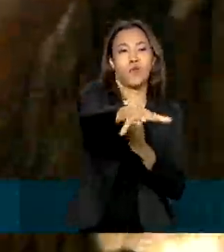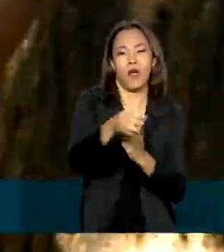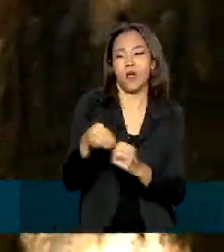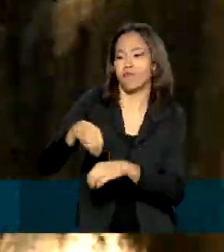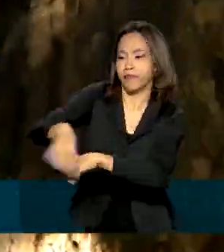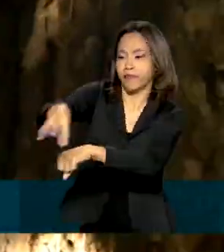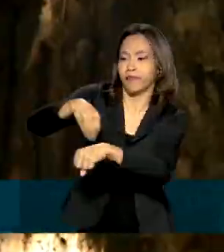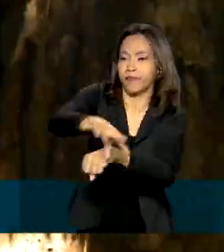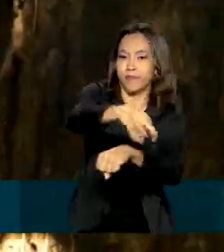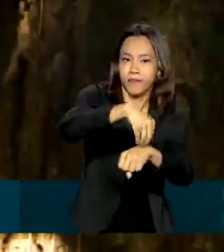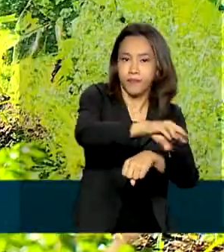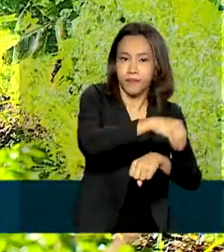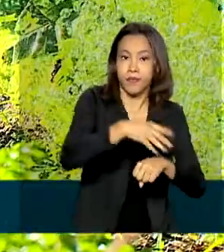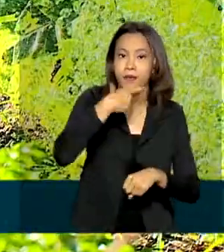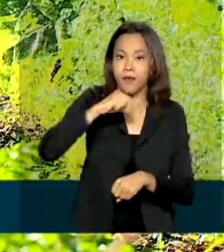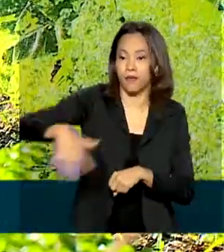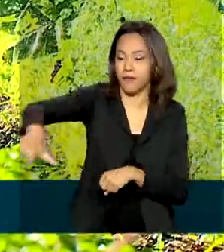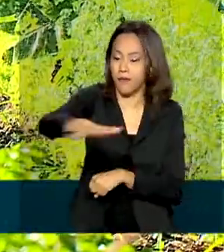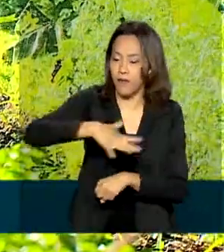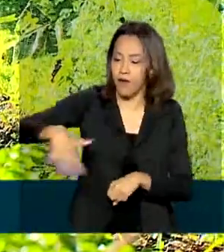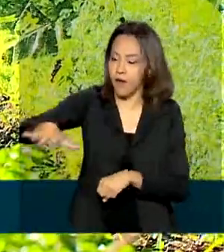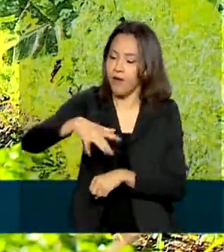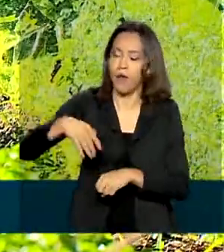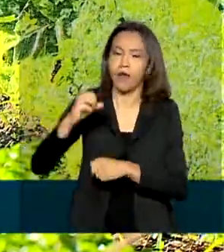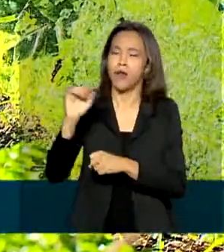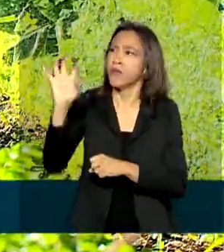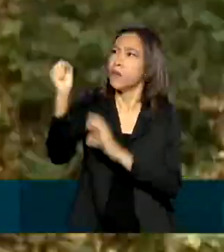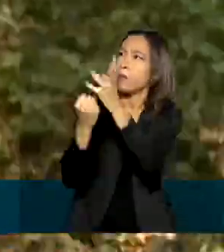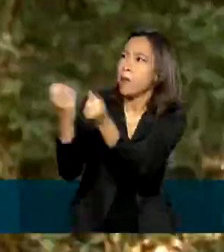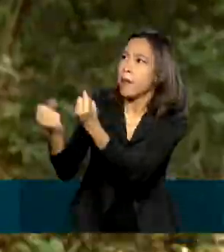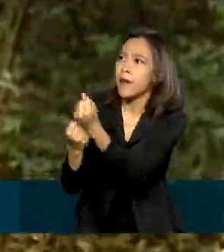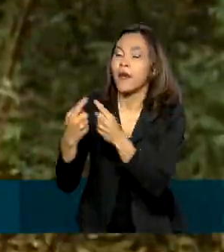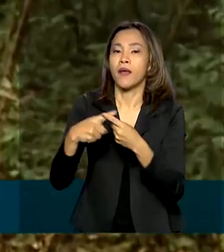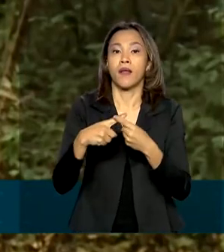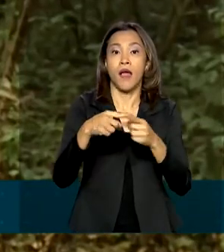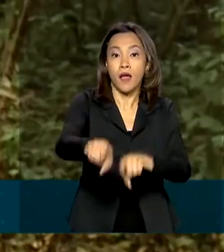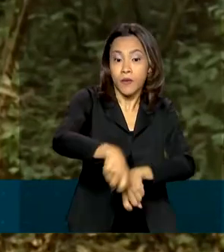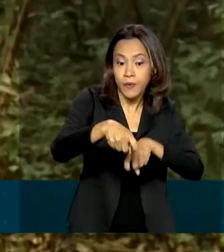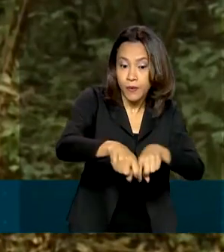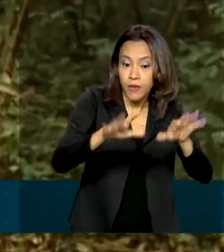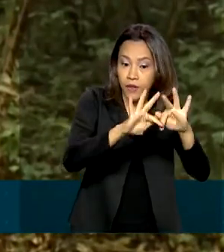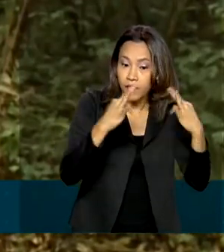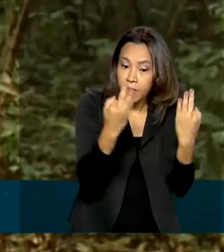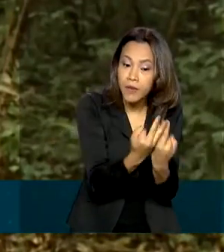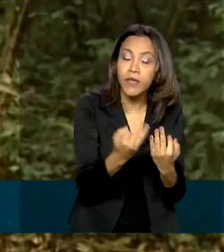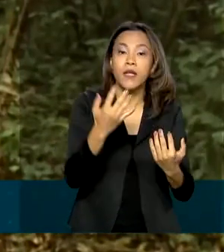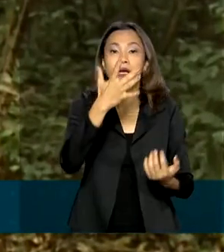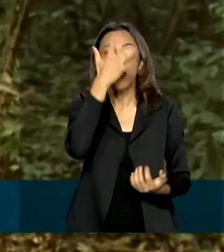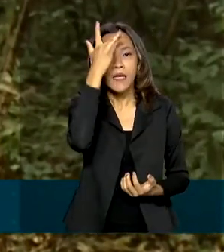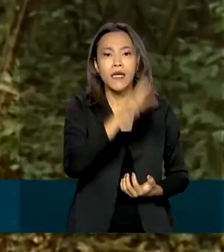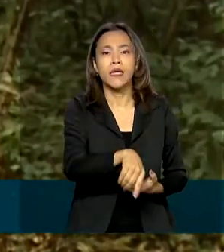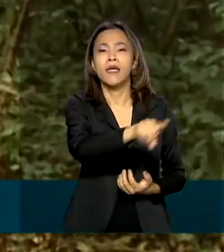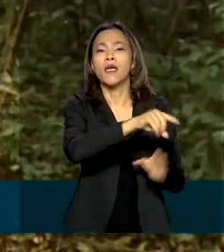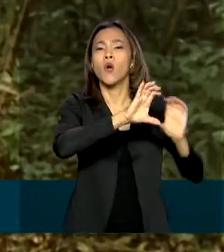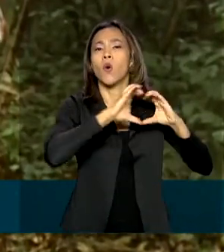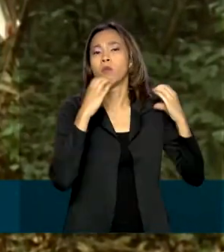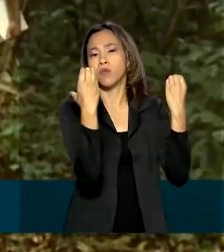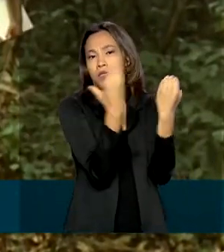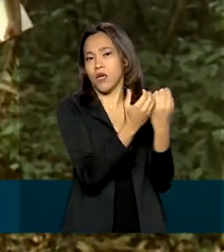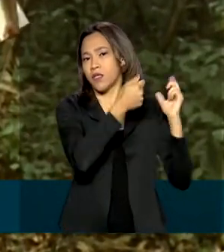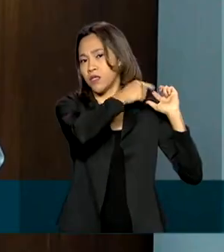trabalhadores do setor florestal, agricultores familiares e representantes de povos e comunidades